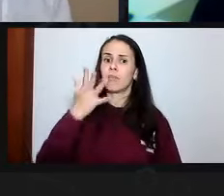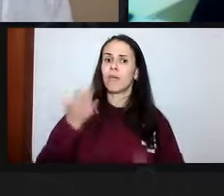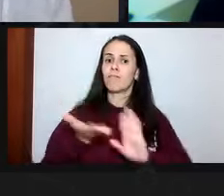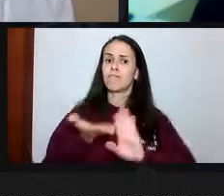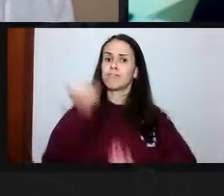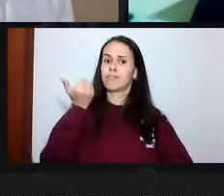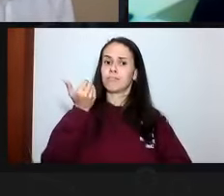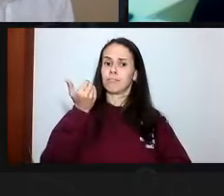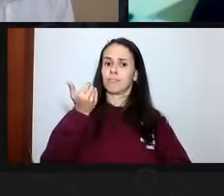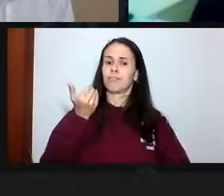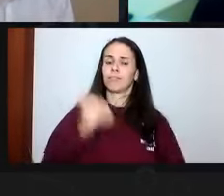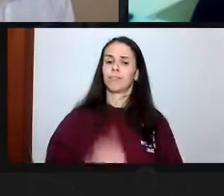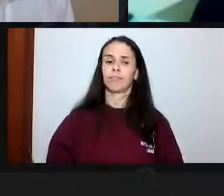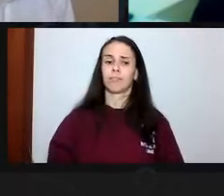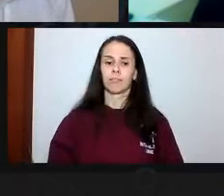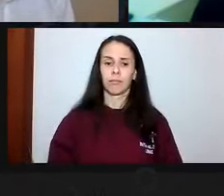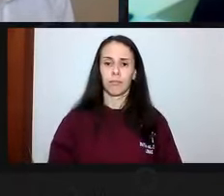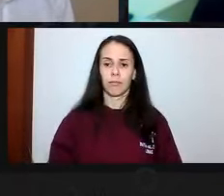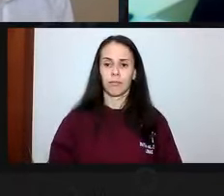Ok, mais alguma pergunta?